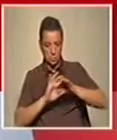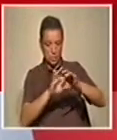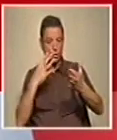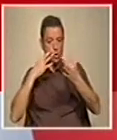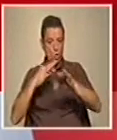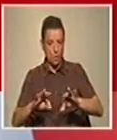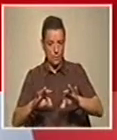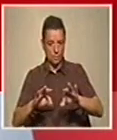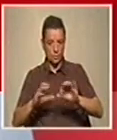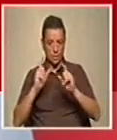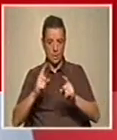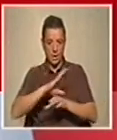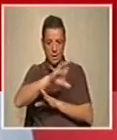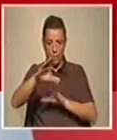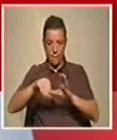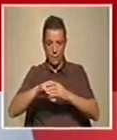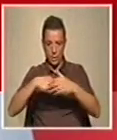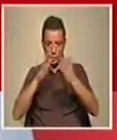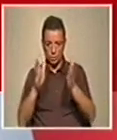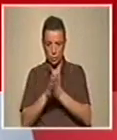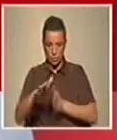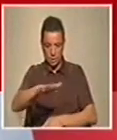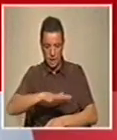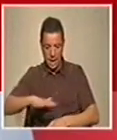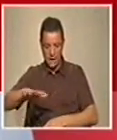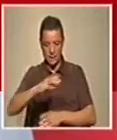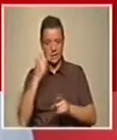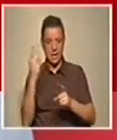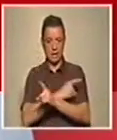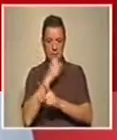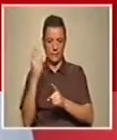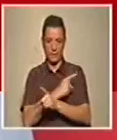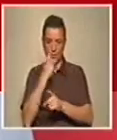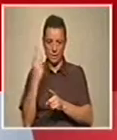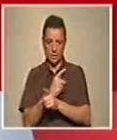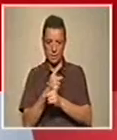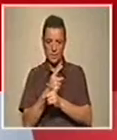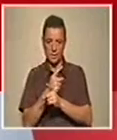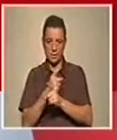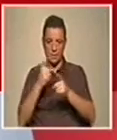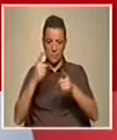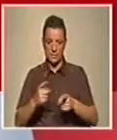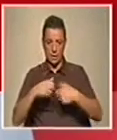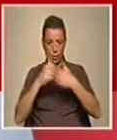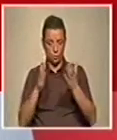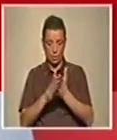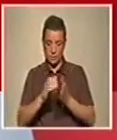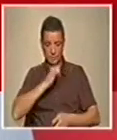Este é um consórcio que envolve praticamente todas as áreas das nossas atividades, certamente que não vamos começar com todas,